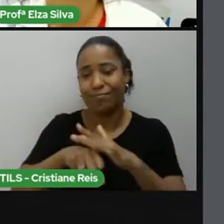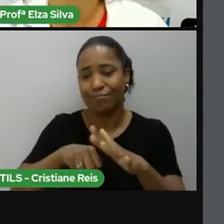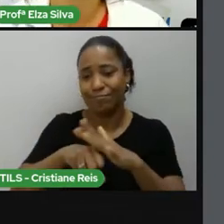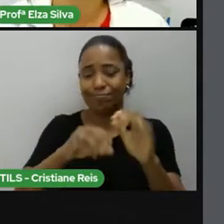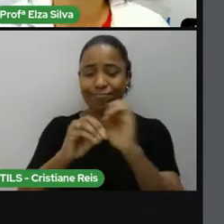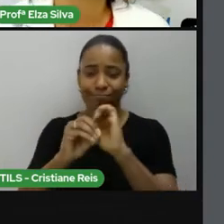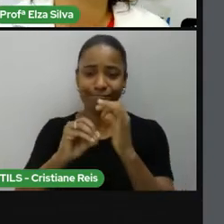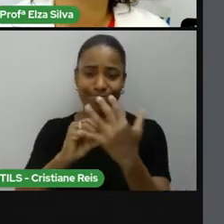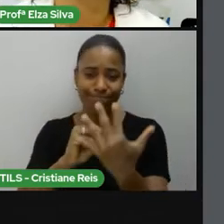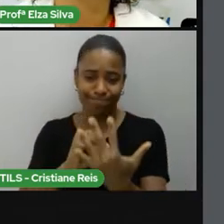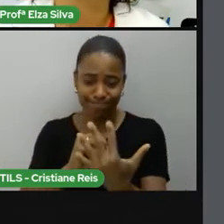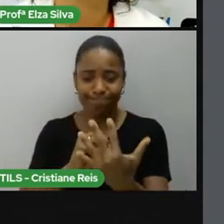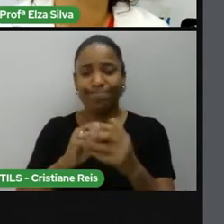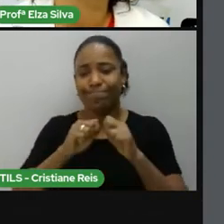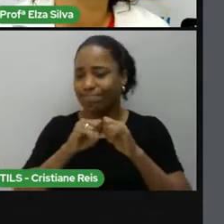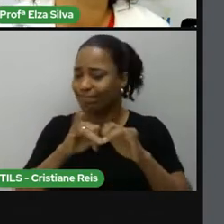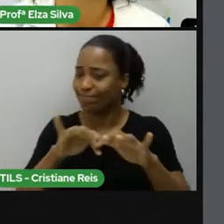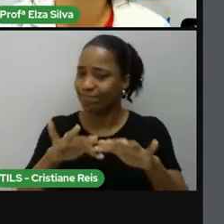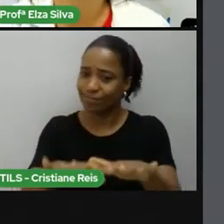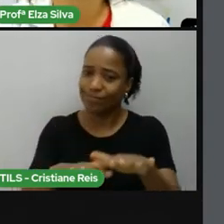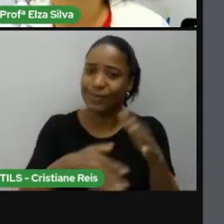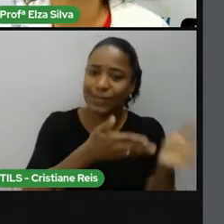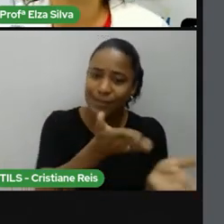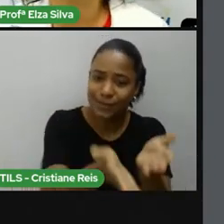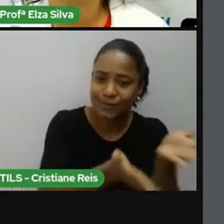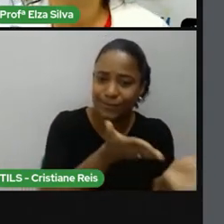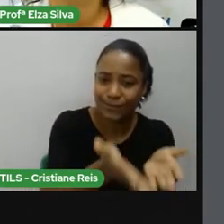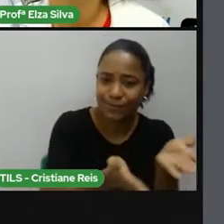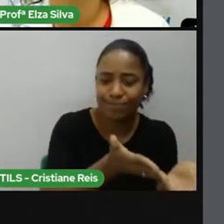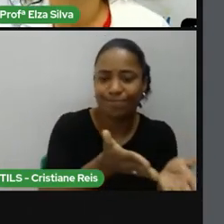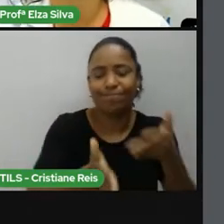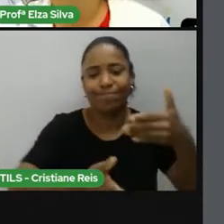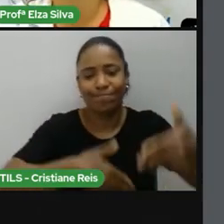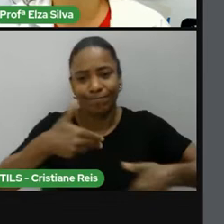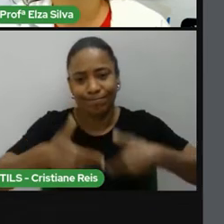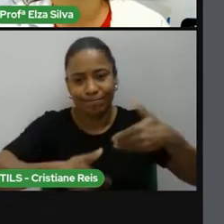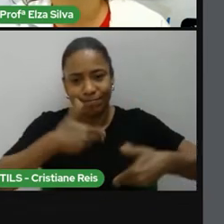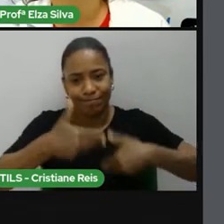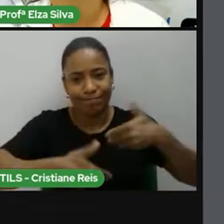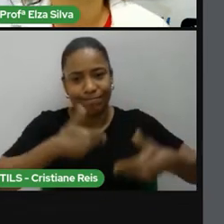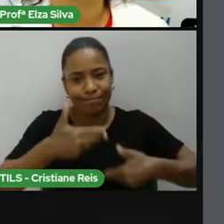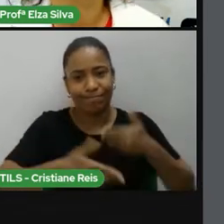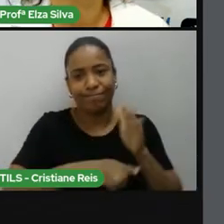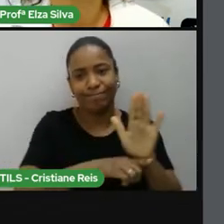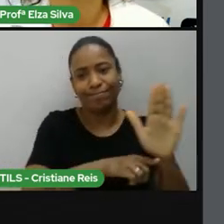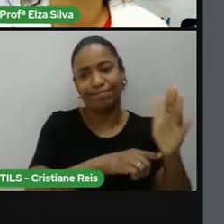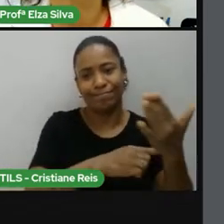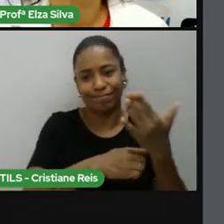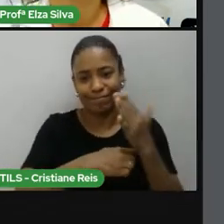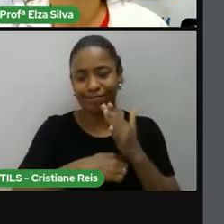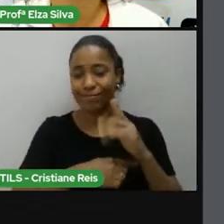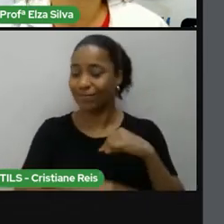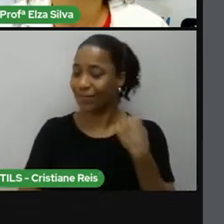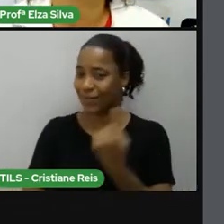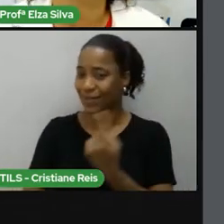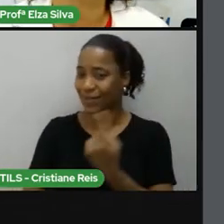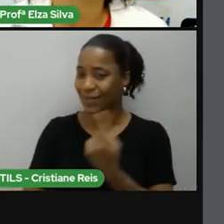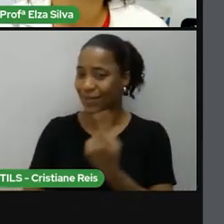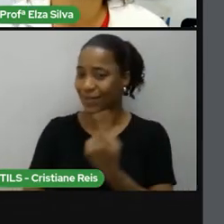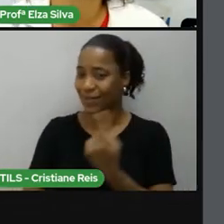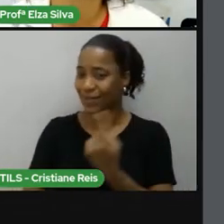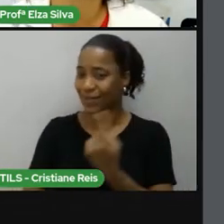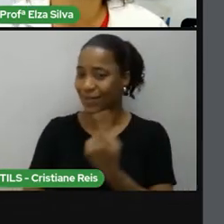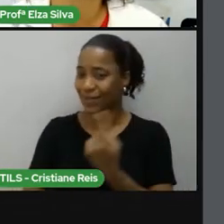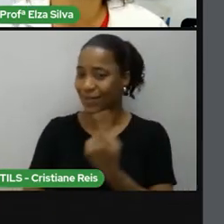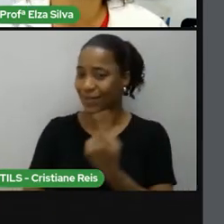seja gentil com todos. É importante que você e eu, que nós, encorajemos